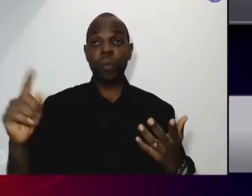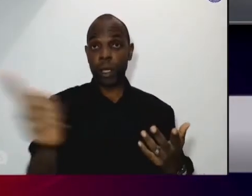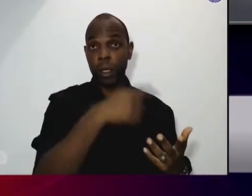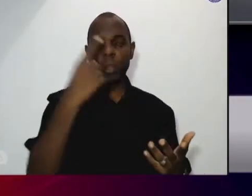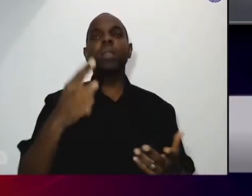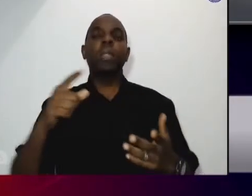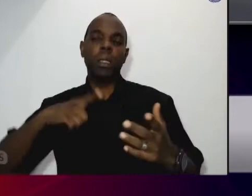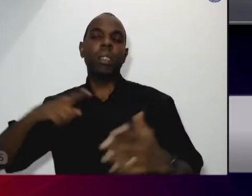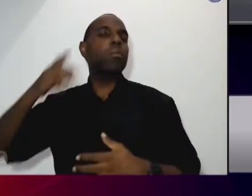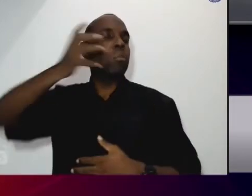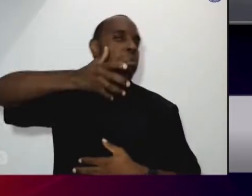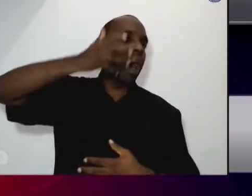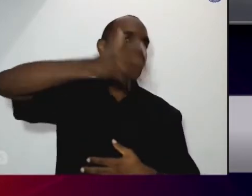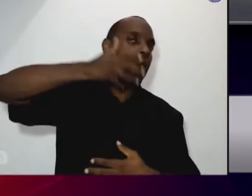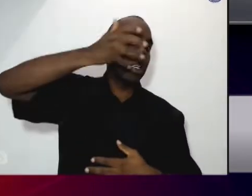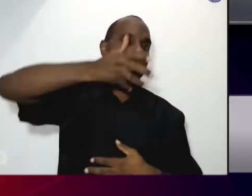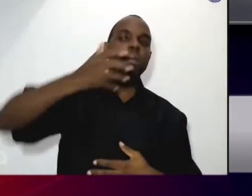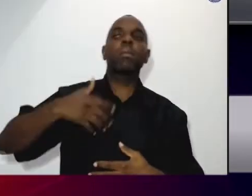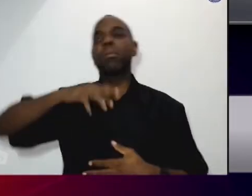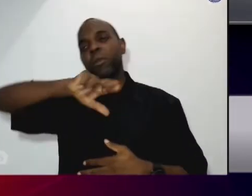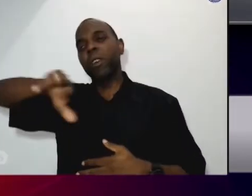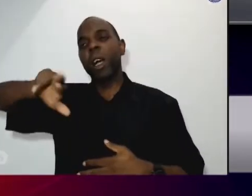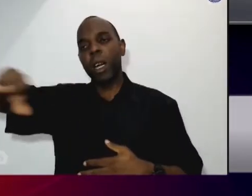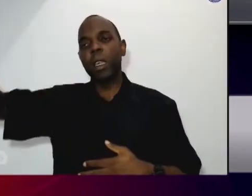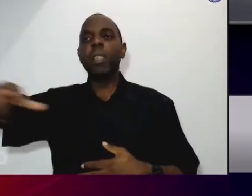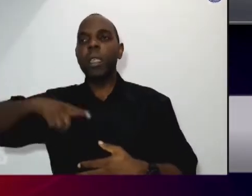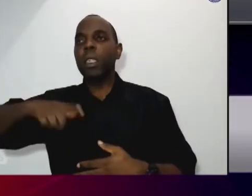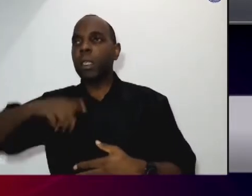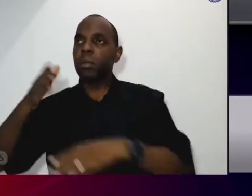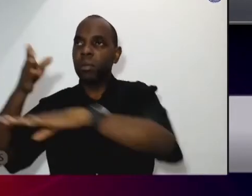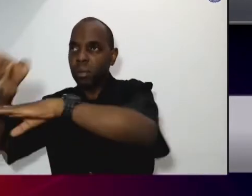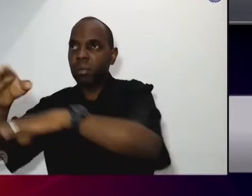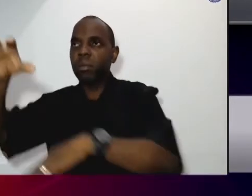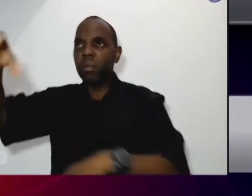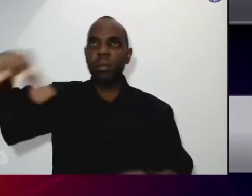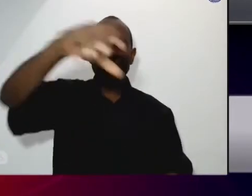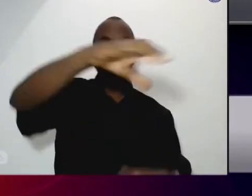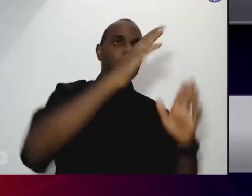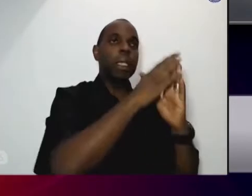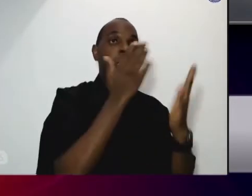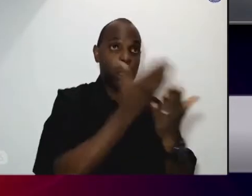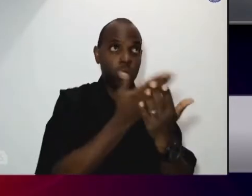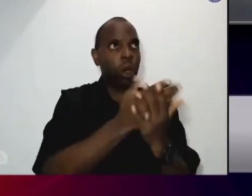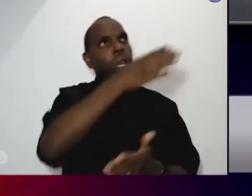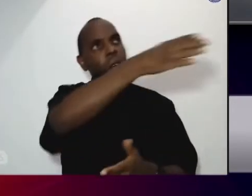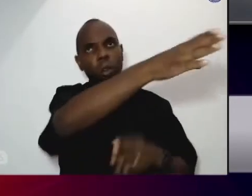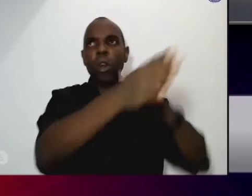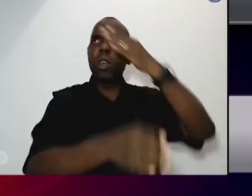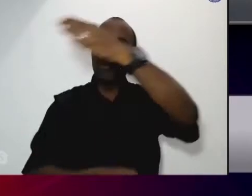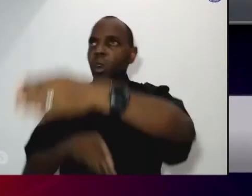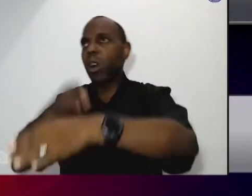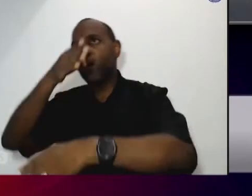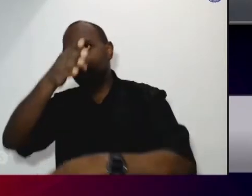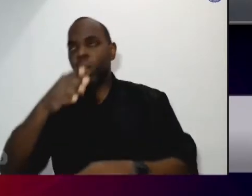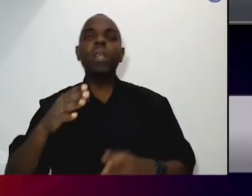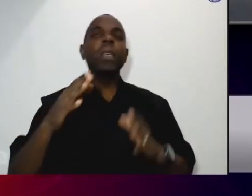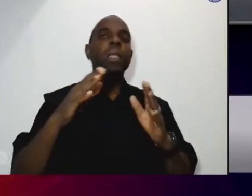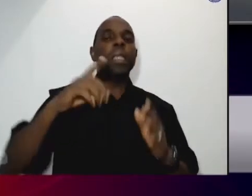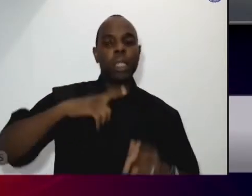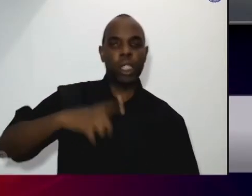a gente fez o primeiro ciclo de palestras com escolas estaduais municipais ano passado